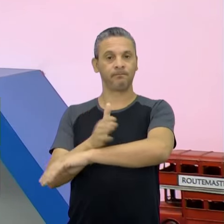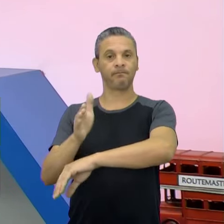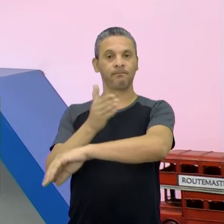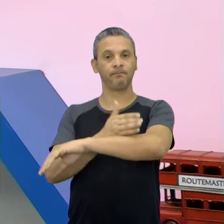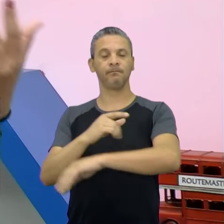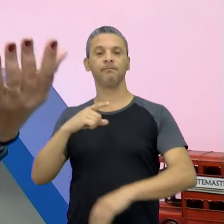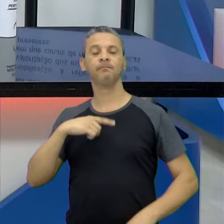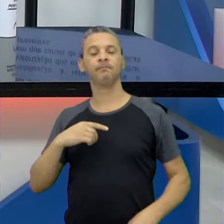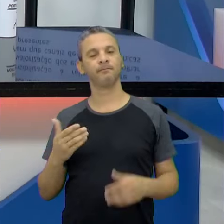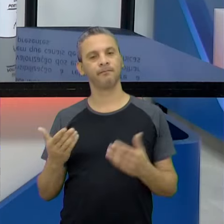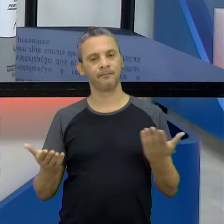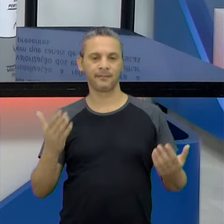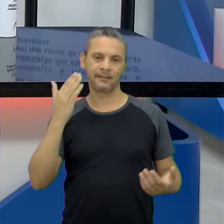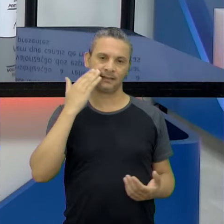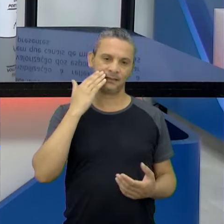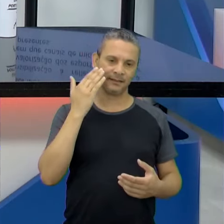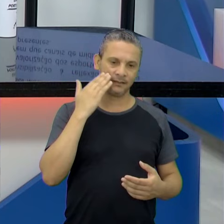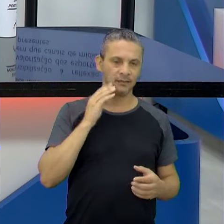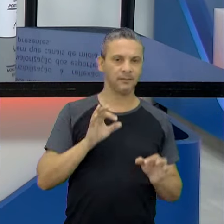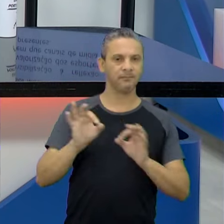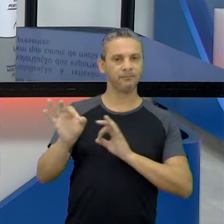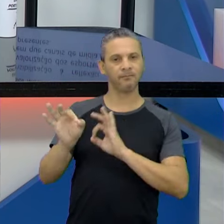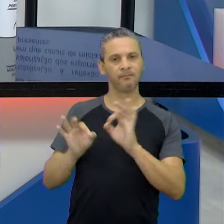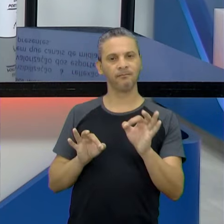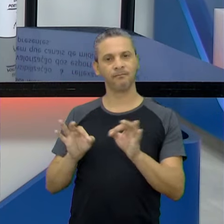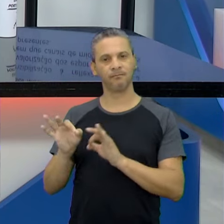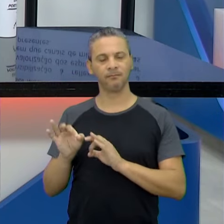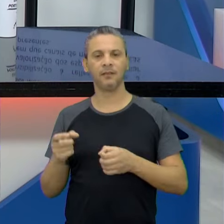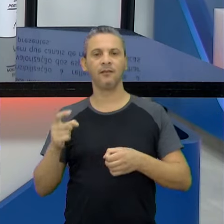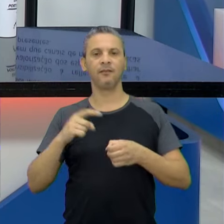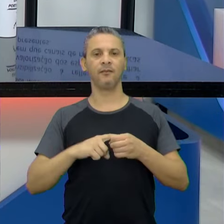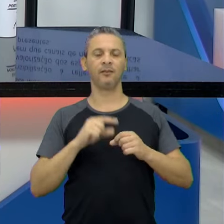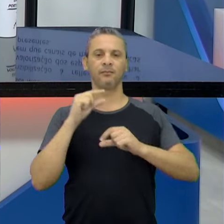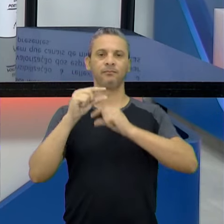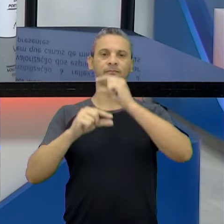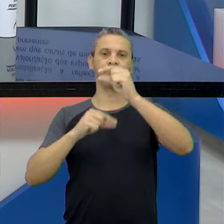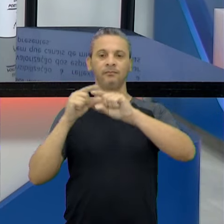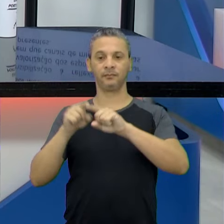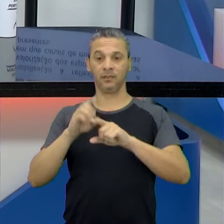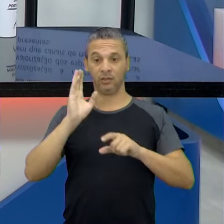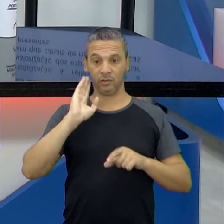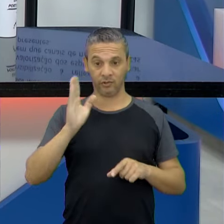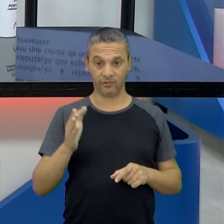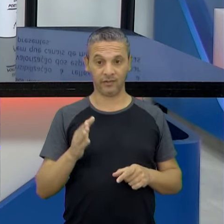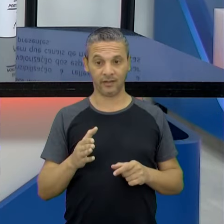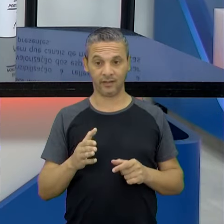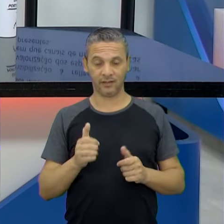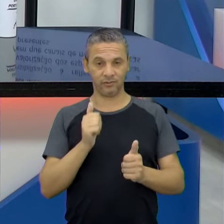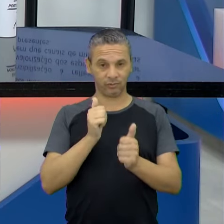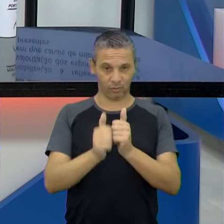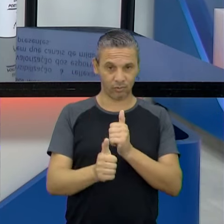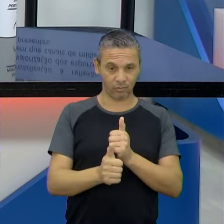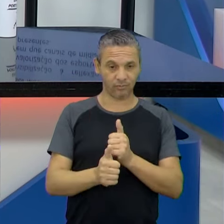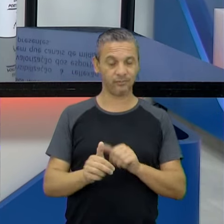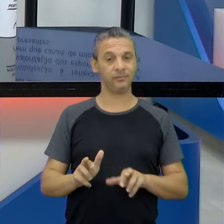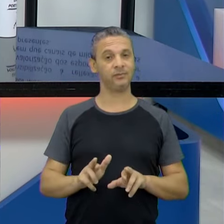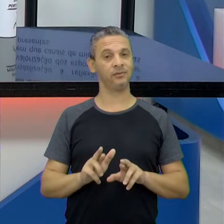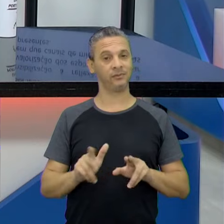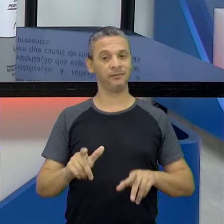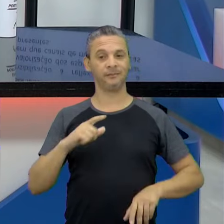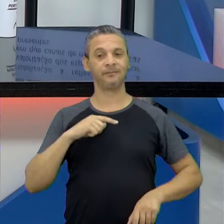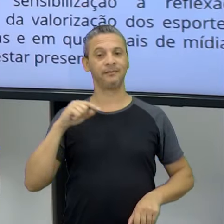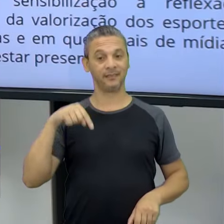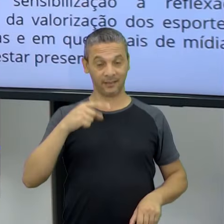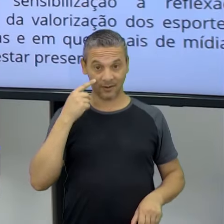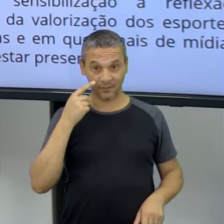E aí, você sabe, né? Vem prática, a gente precisa retomar. Eles já viram o jogo? Não. O jogo é do outro componente. Desse componente.